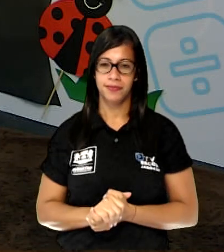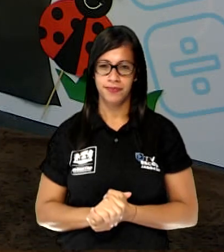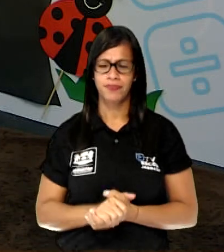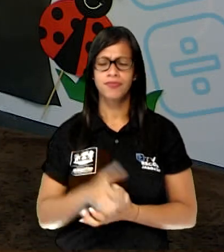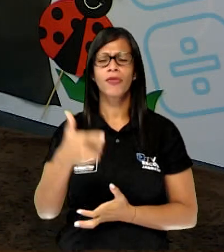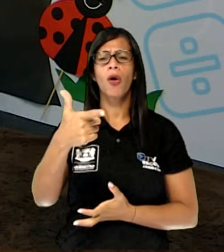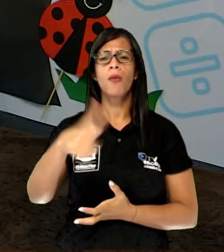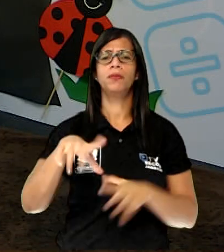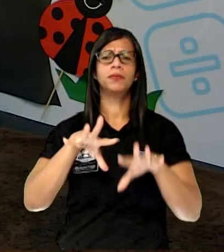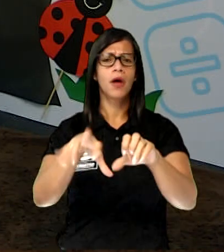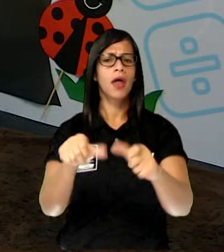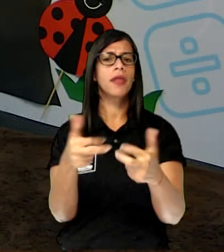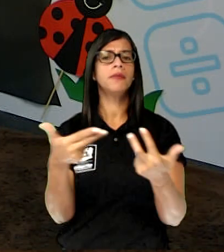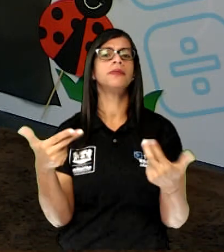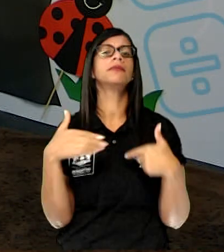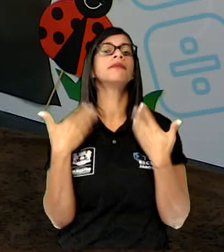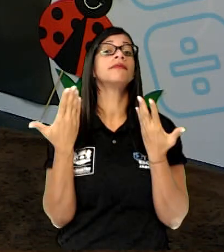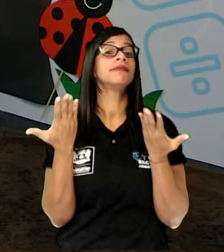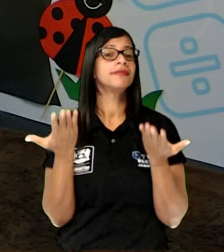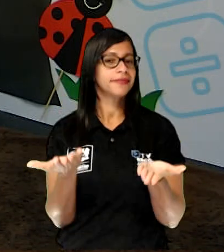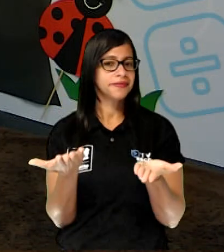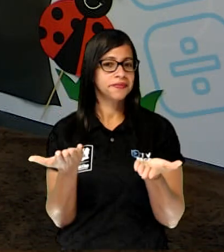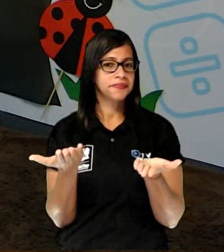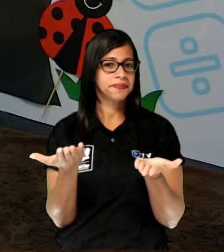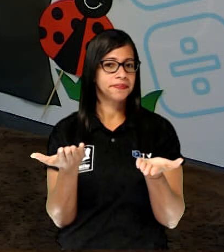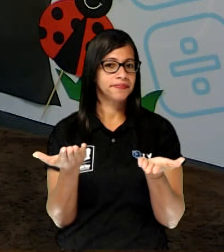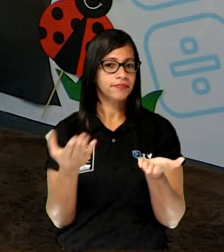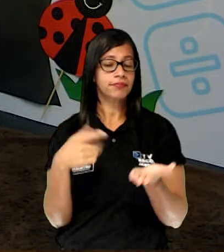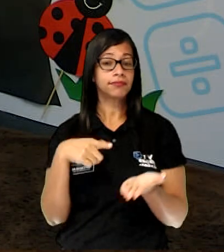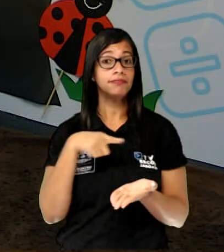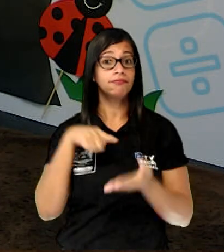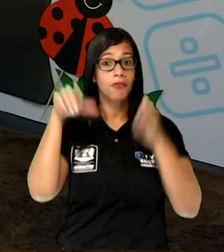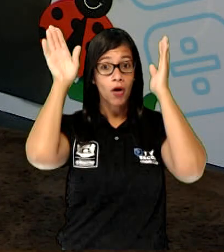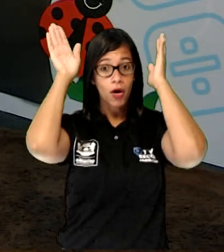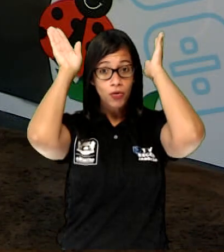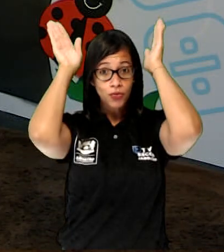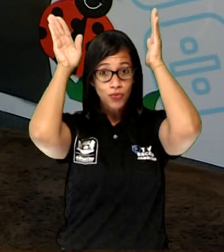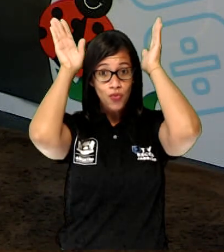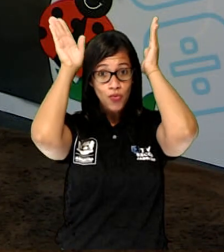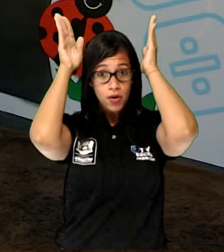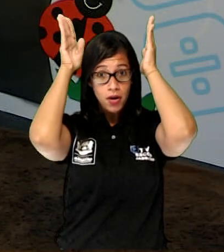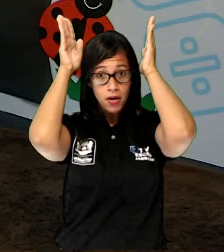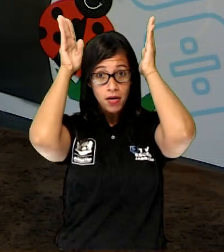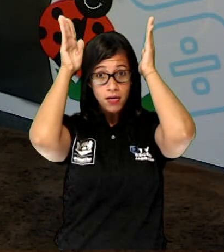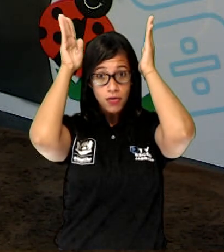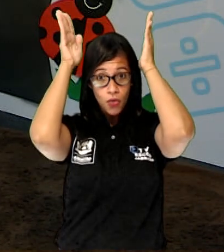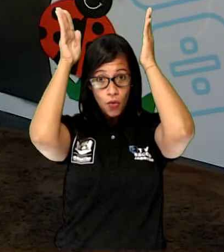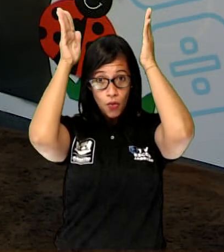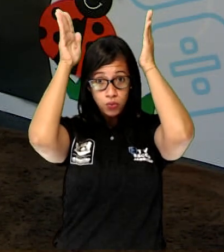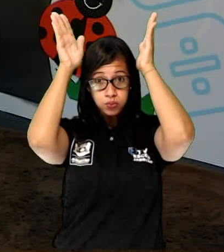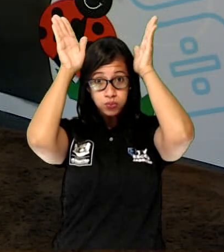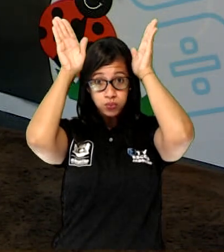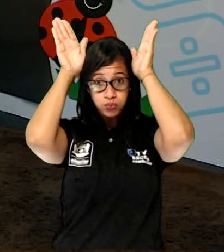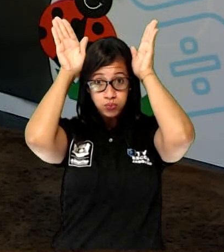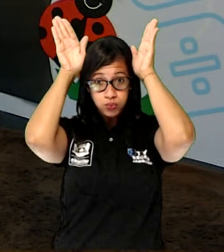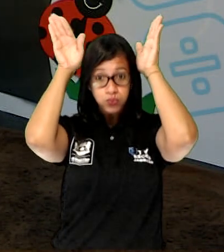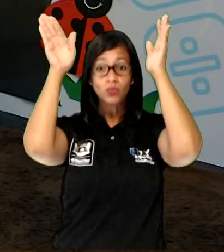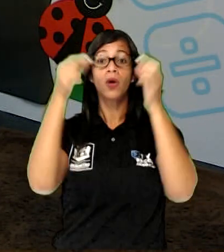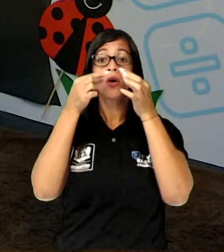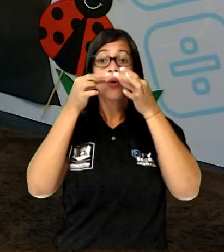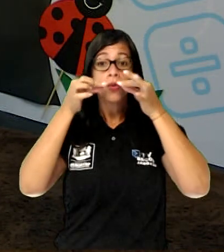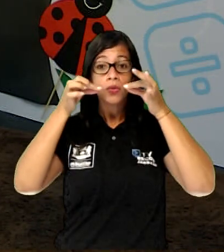animal, vamos já, tem as orelhas redondas e grandes, bigodes bem